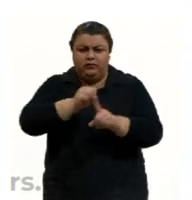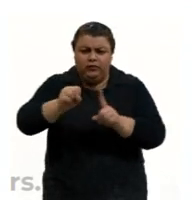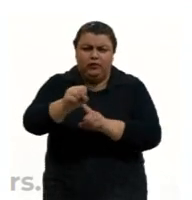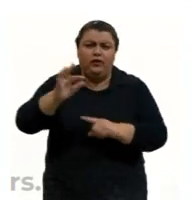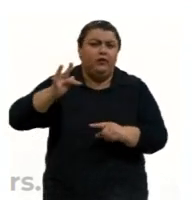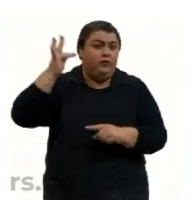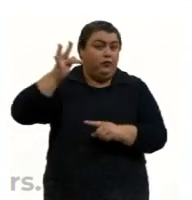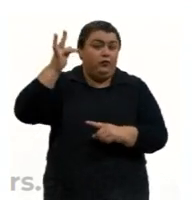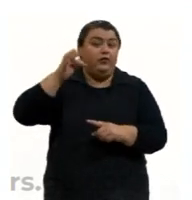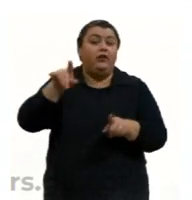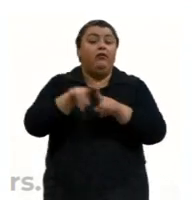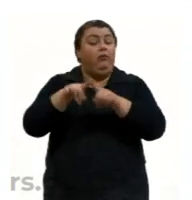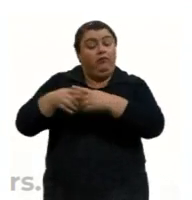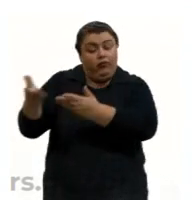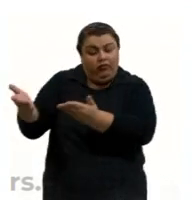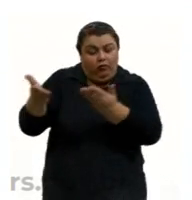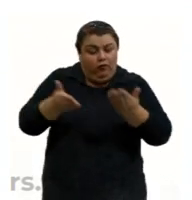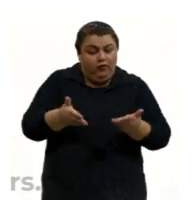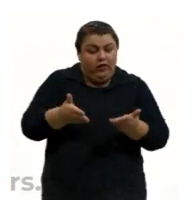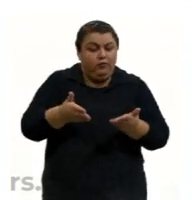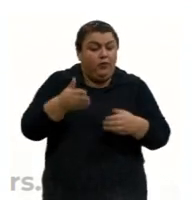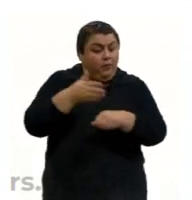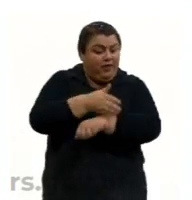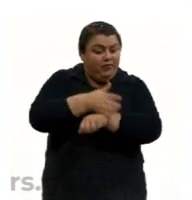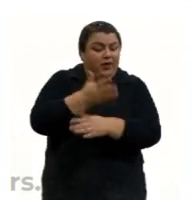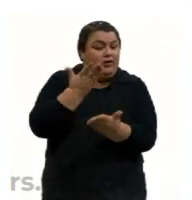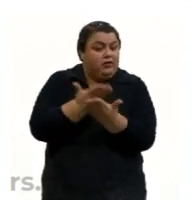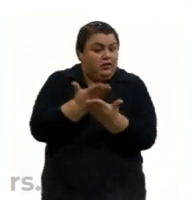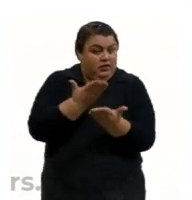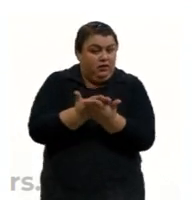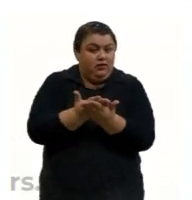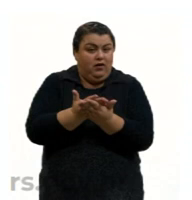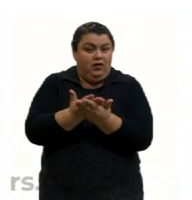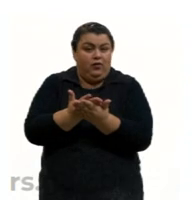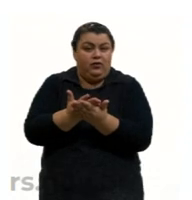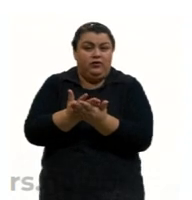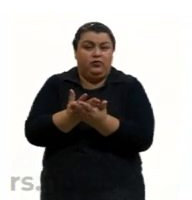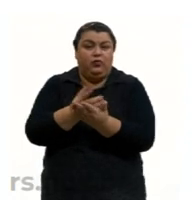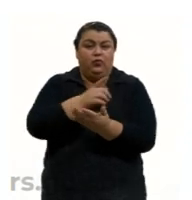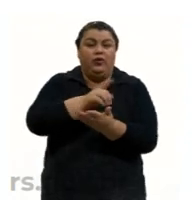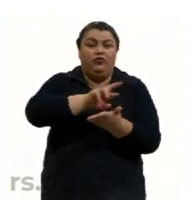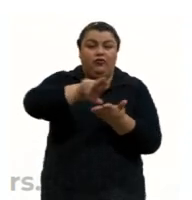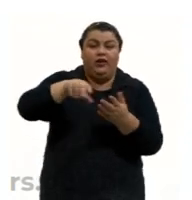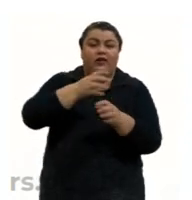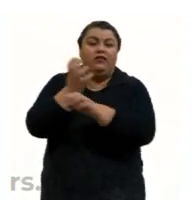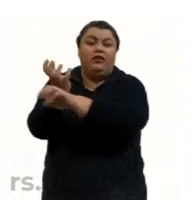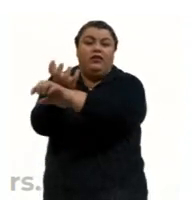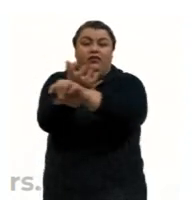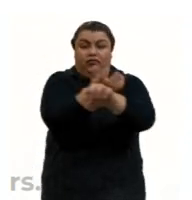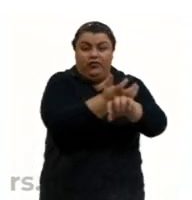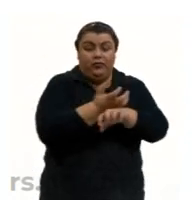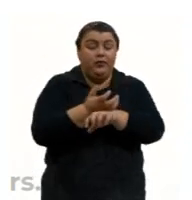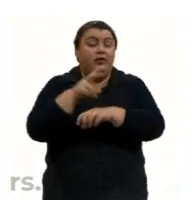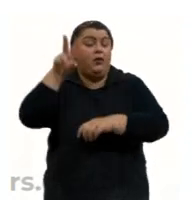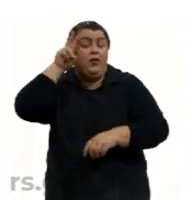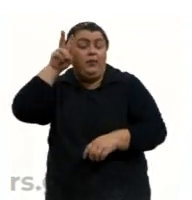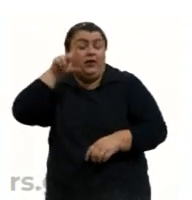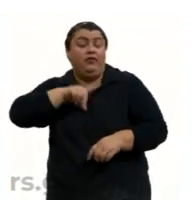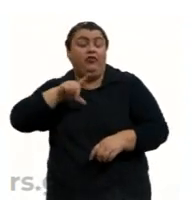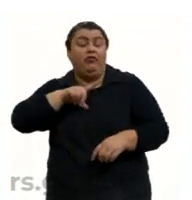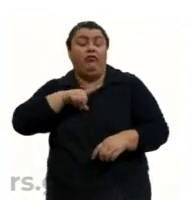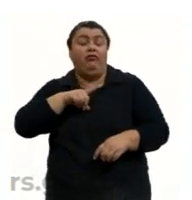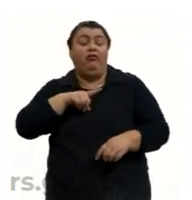convidados a participar dessas nossas aulas de forma interdisciplinar. E também eu lembro você que já existem as aulas